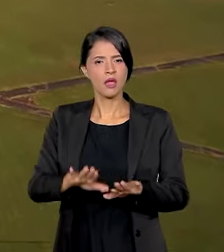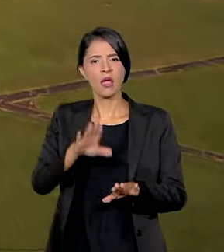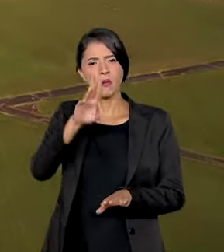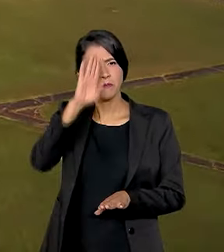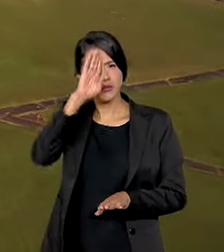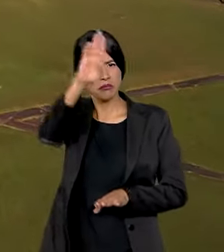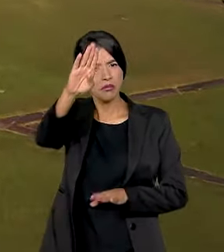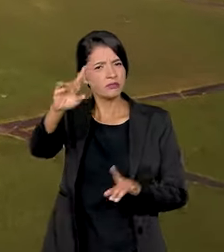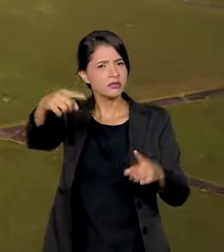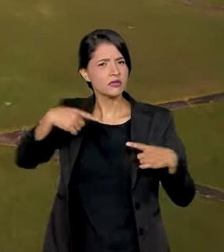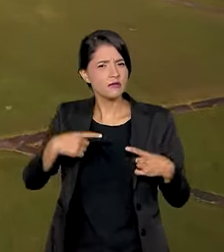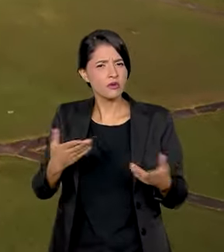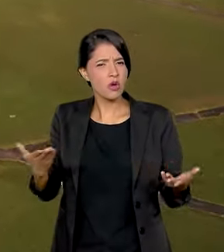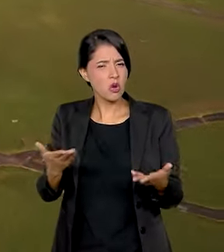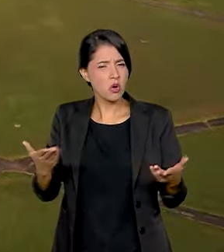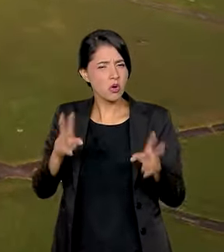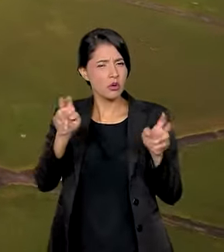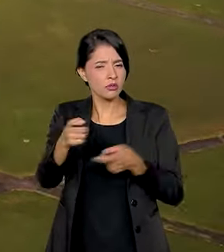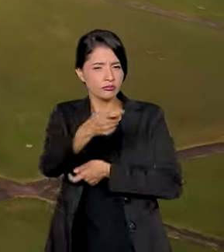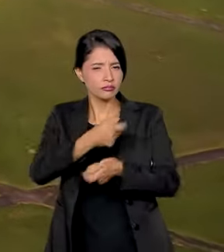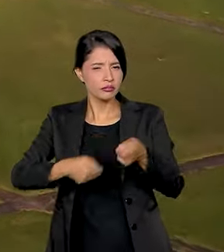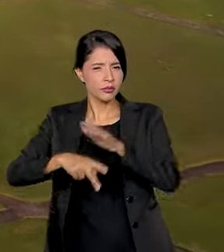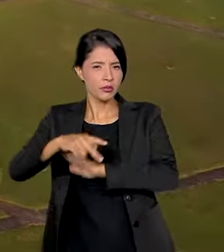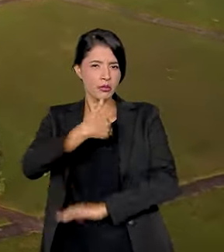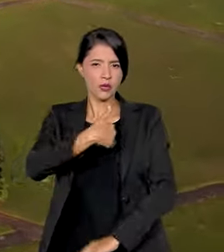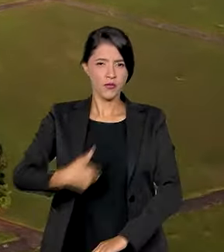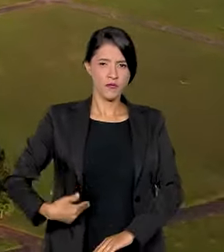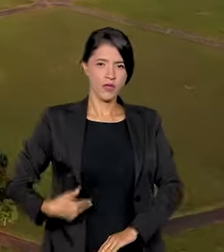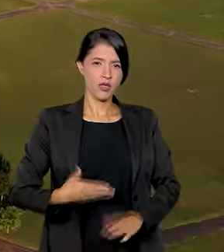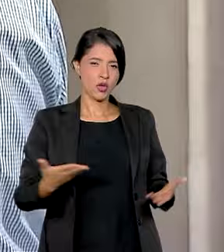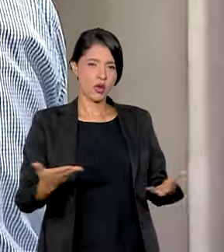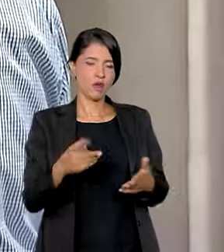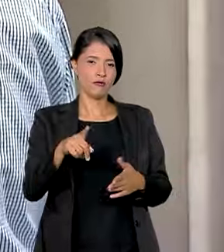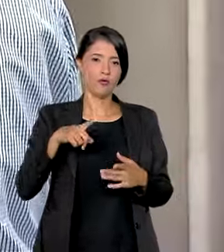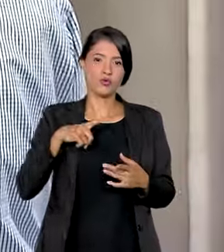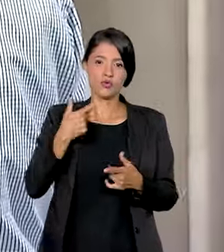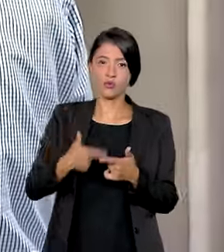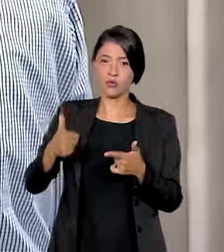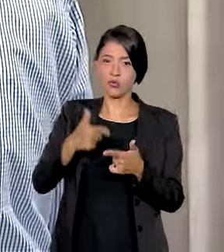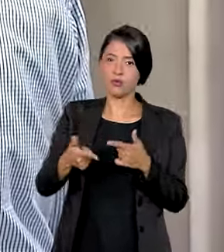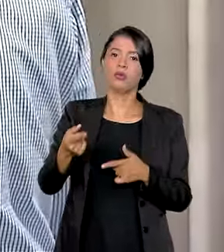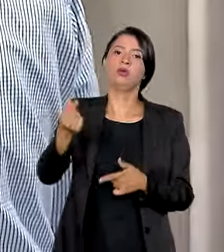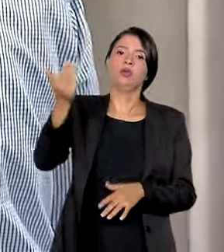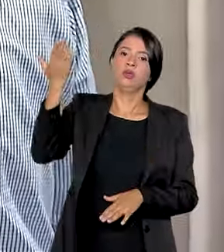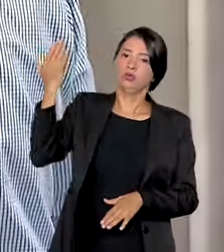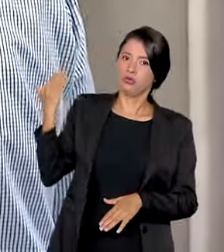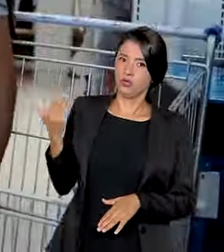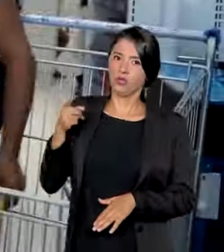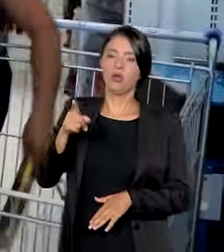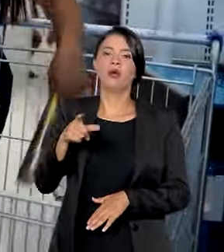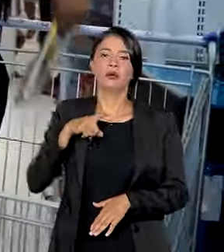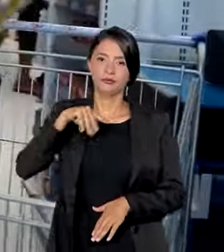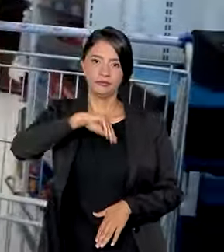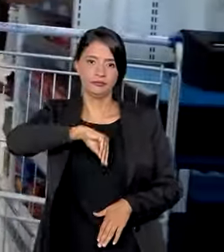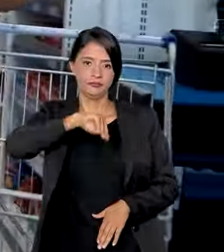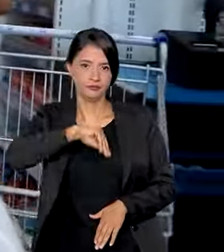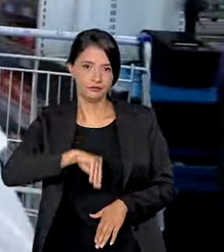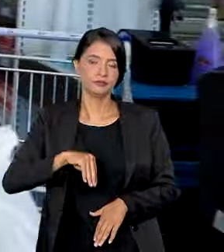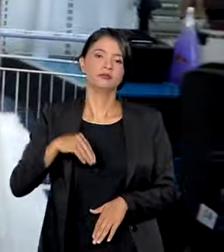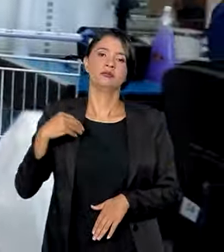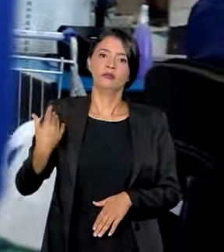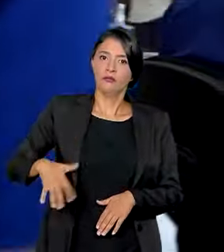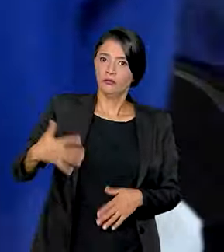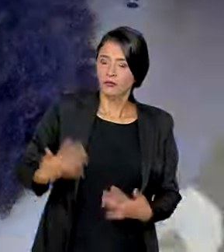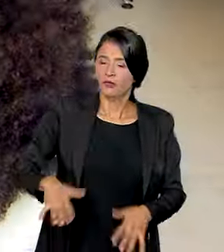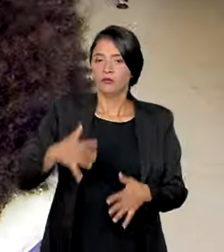Mas o principal desafio da agenda econômica do governo no ano foi enfrentar um problema antigo que pesa no bolso